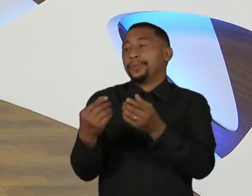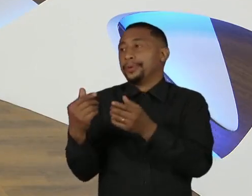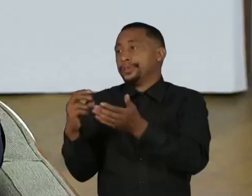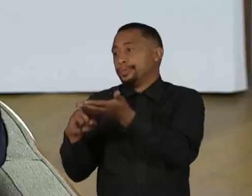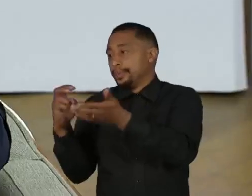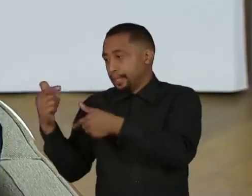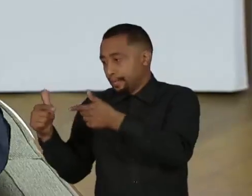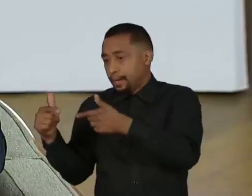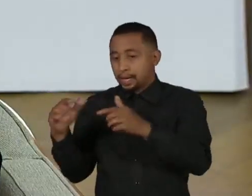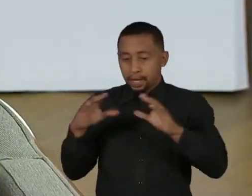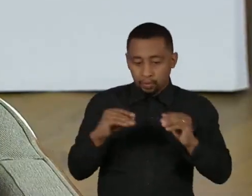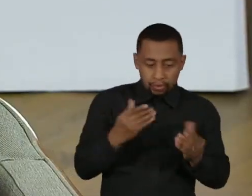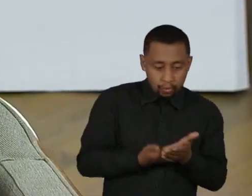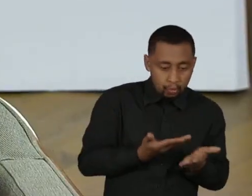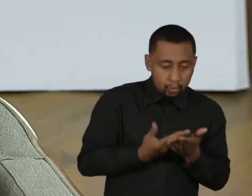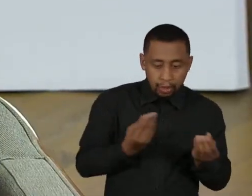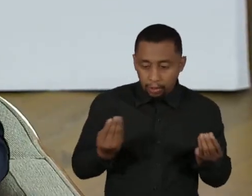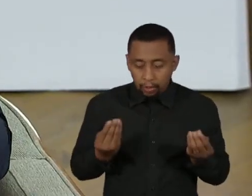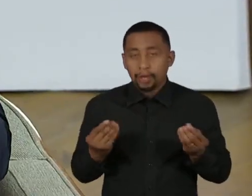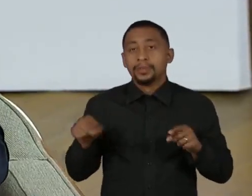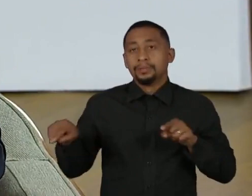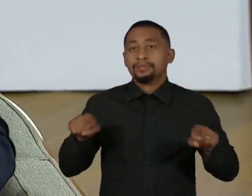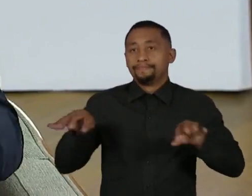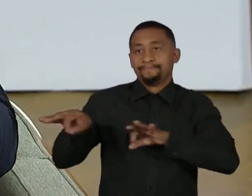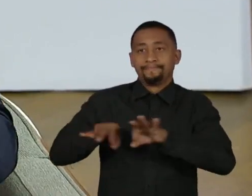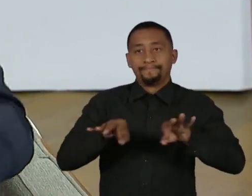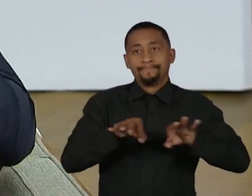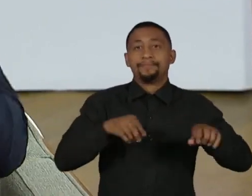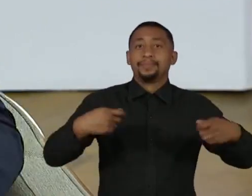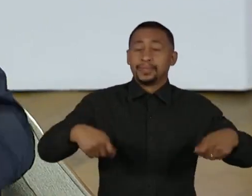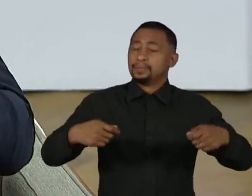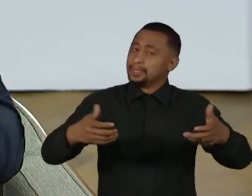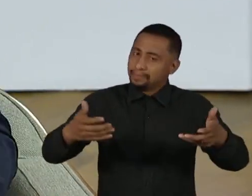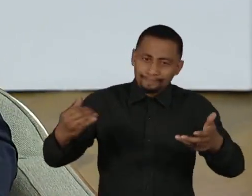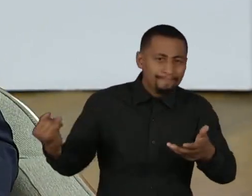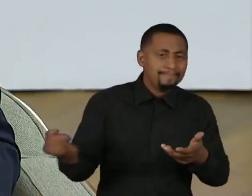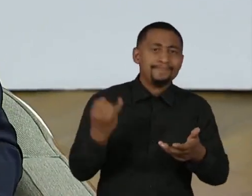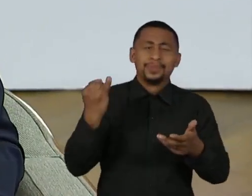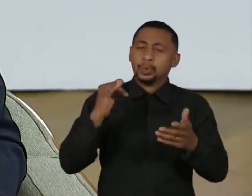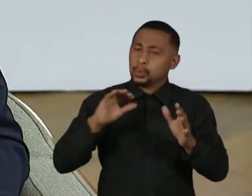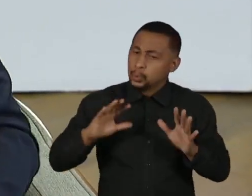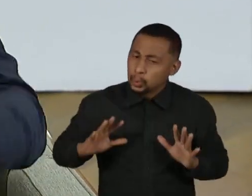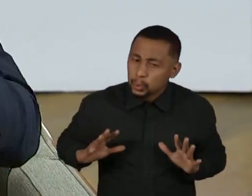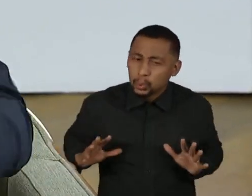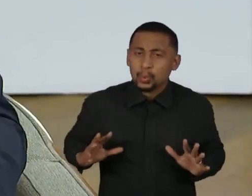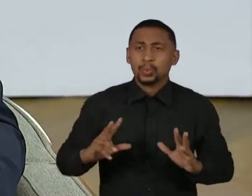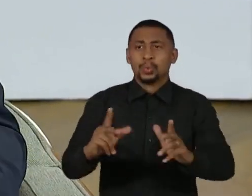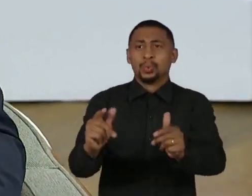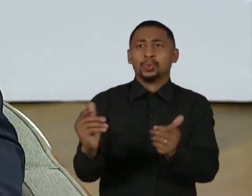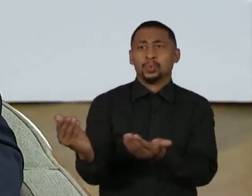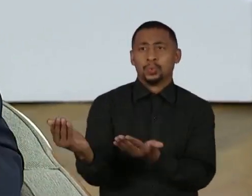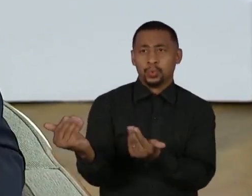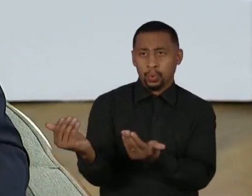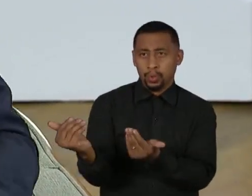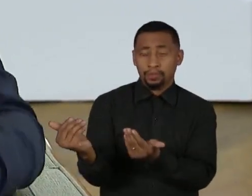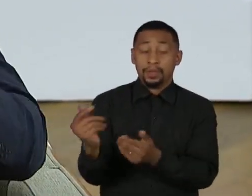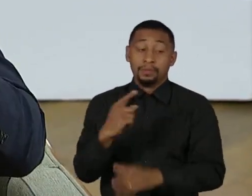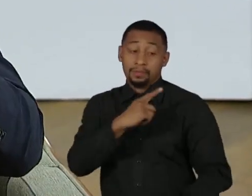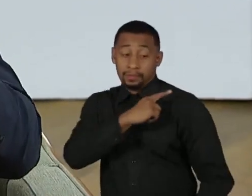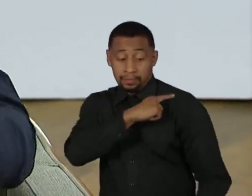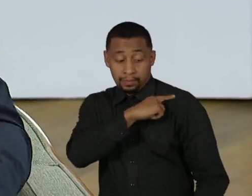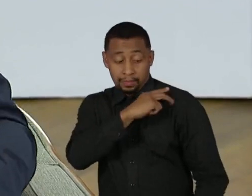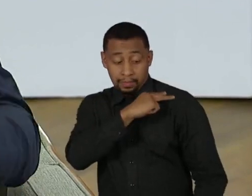que a possa equacionar essa questão. Mas eu acho fundamental garantir que todos os jovens, principalmente no ensino médio hoje,